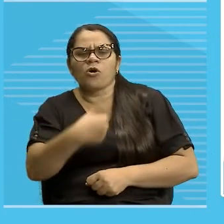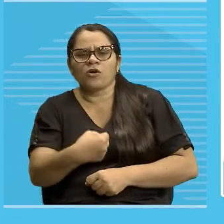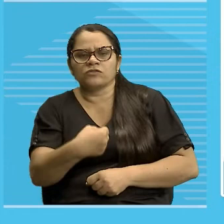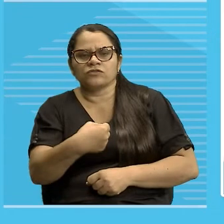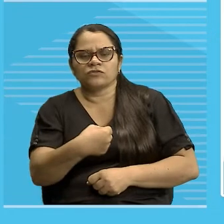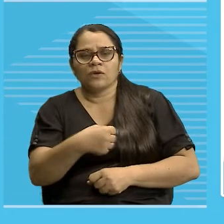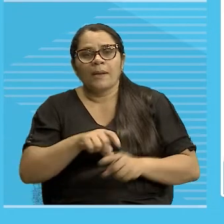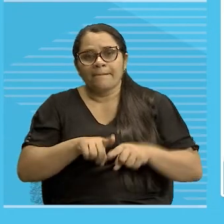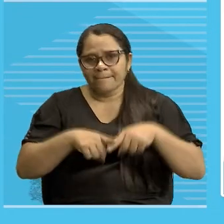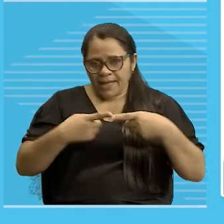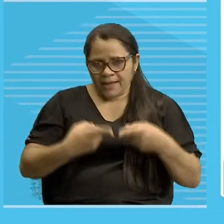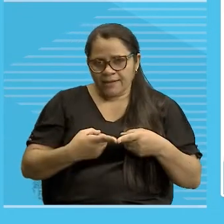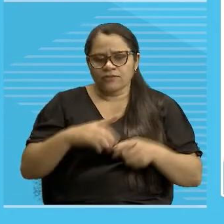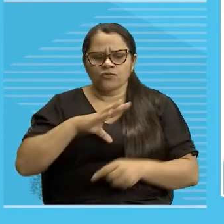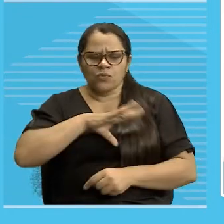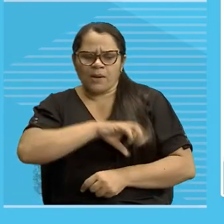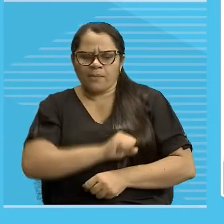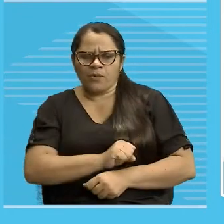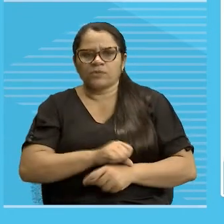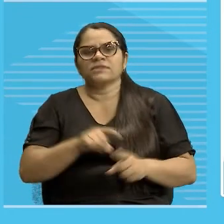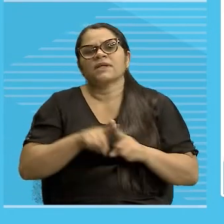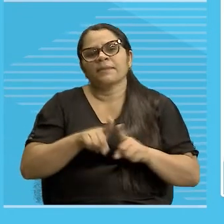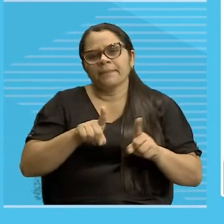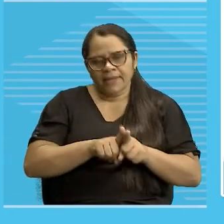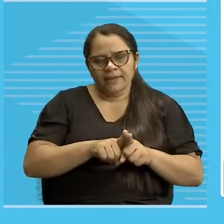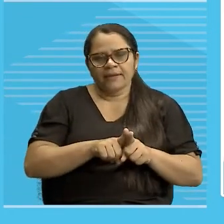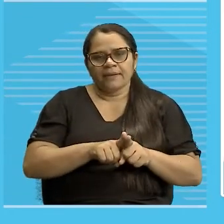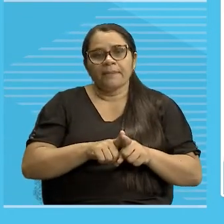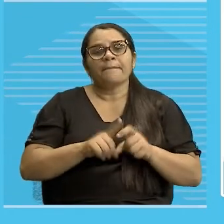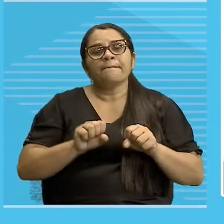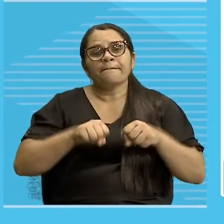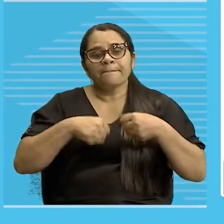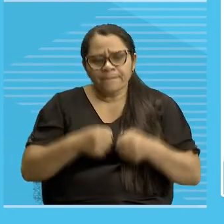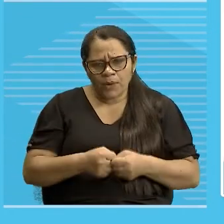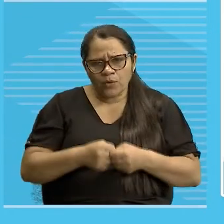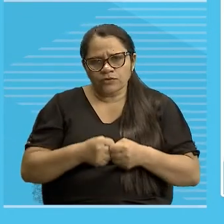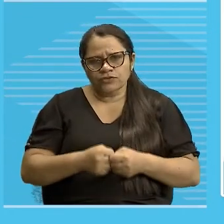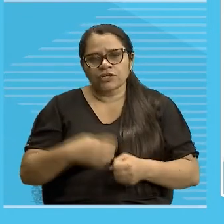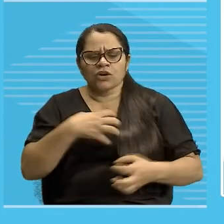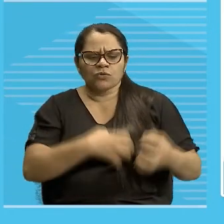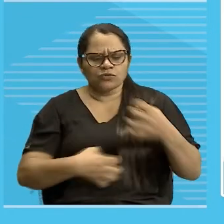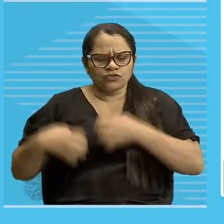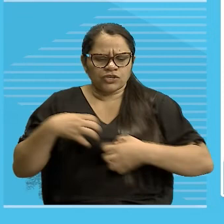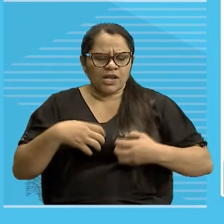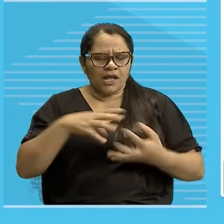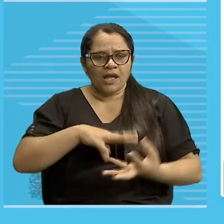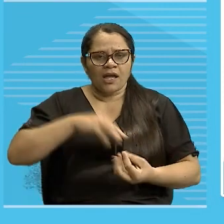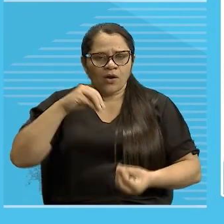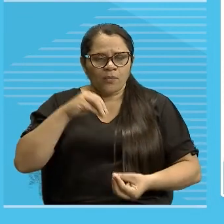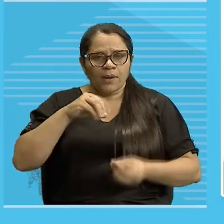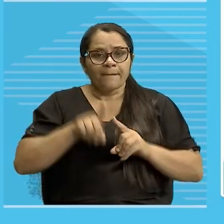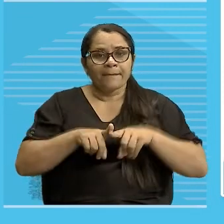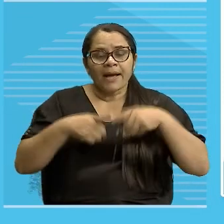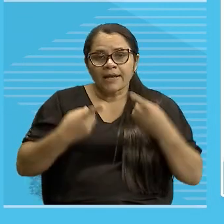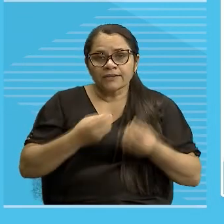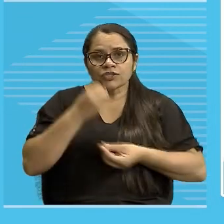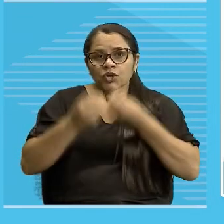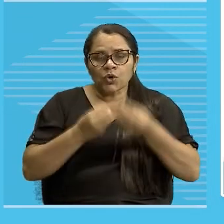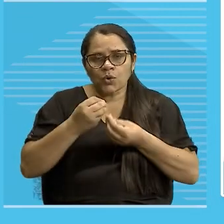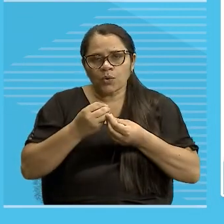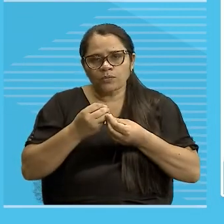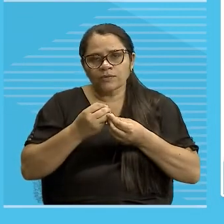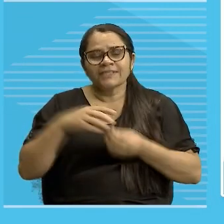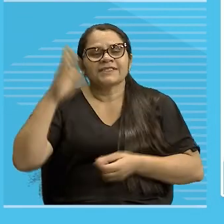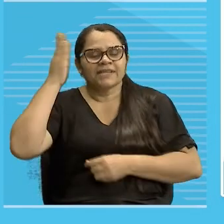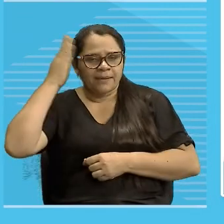envenena, se for um amor tóxico, é verdade, concordo com você, mas como é que você vai fazer para ter a certeza de que realmente é